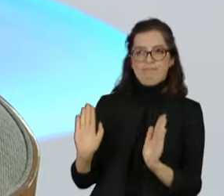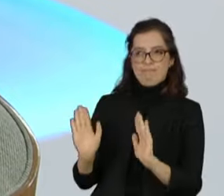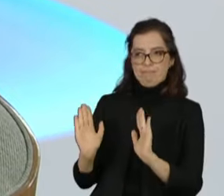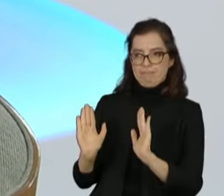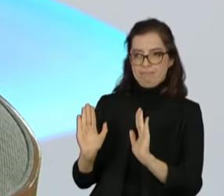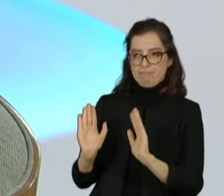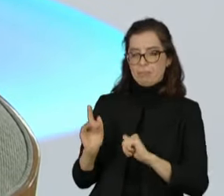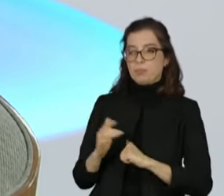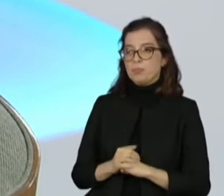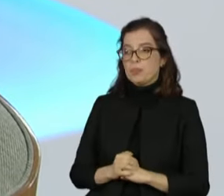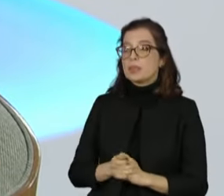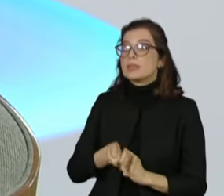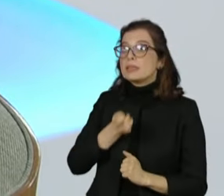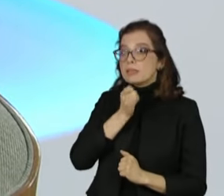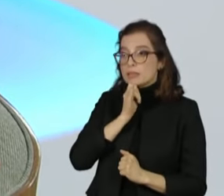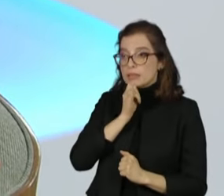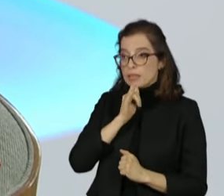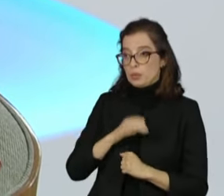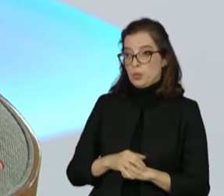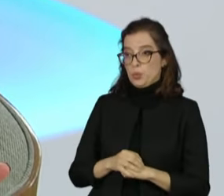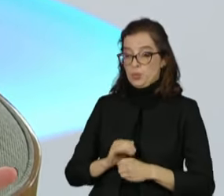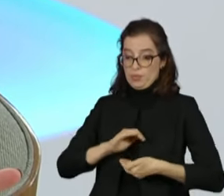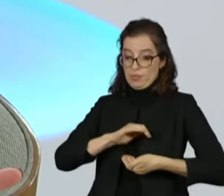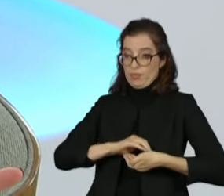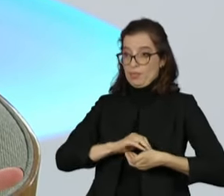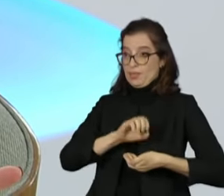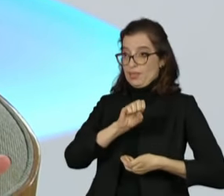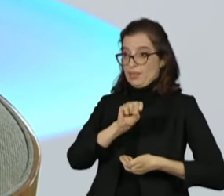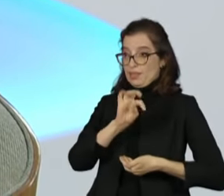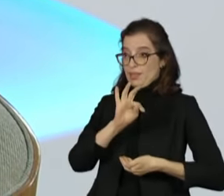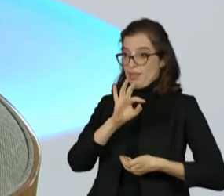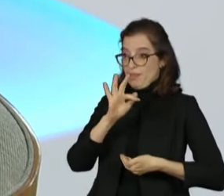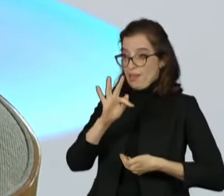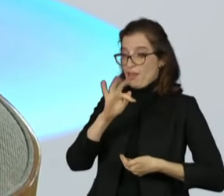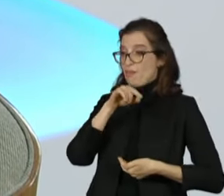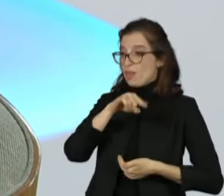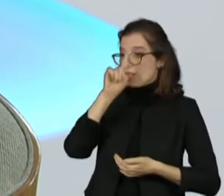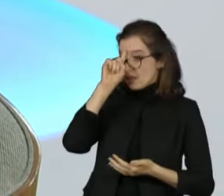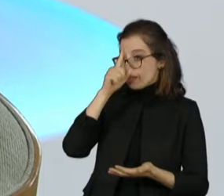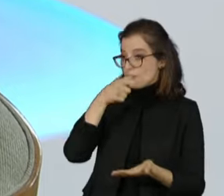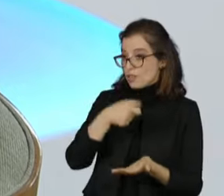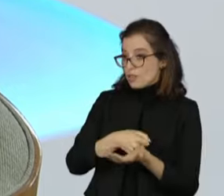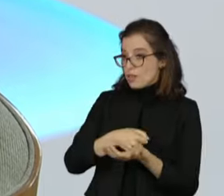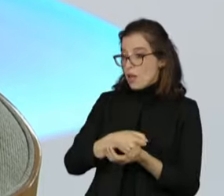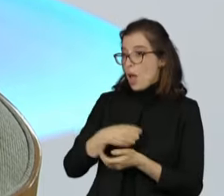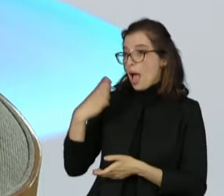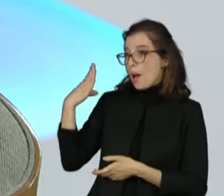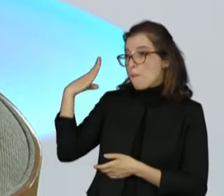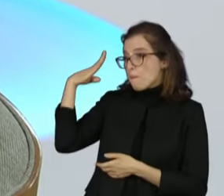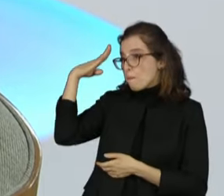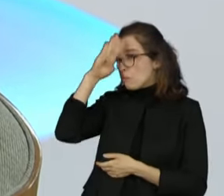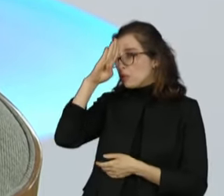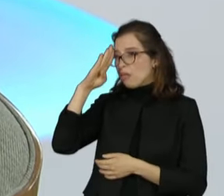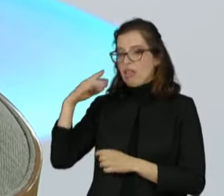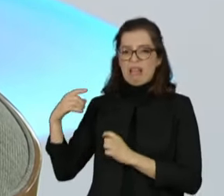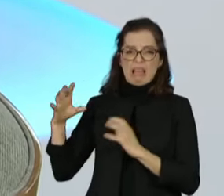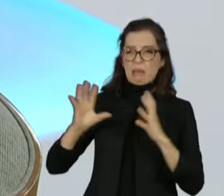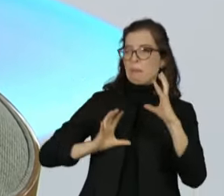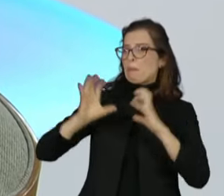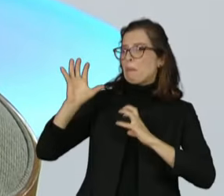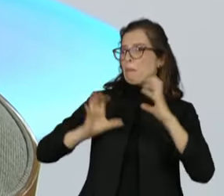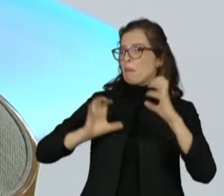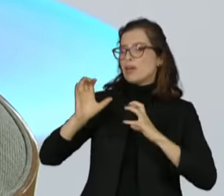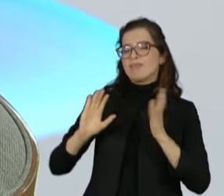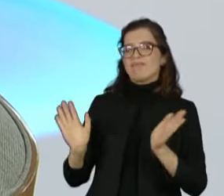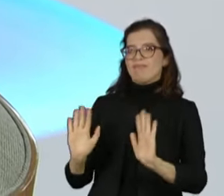começar, nesse processo, a discutir uma decisão de quem tem o poder, pela própria carta magna, de dar